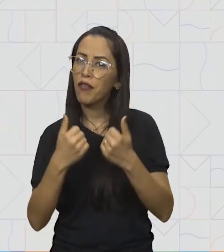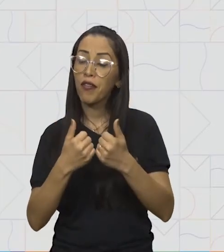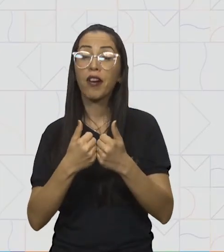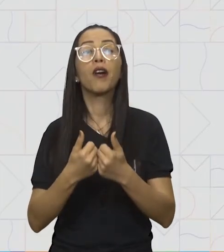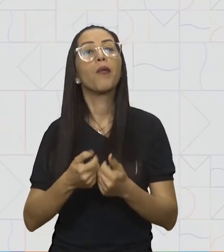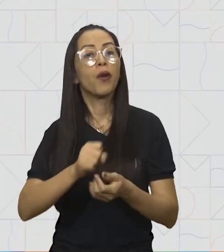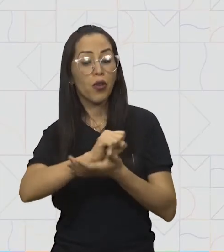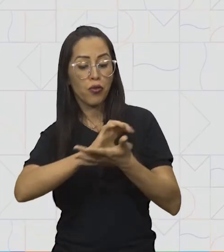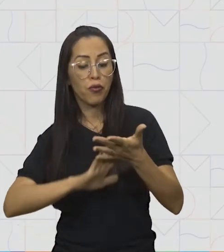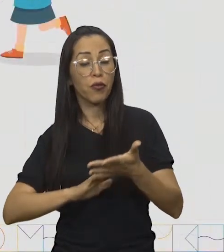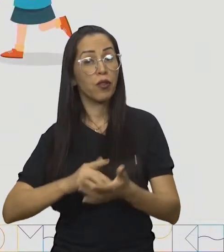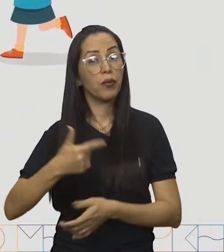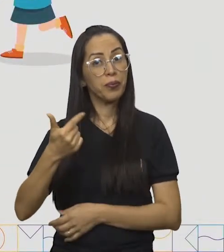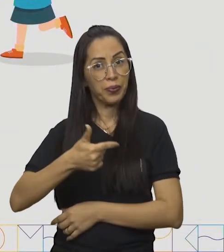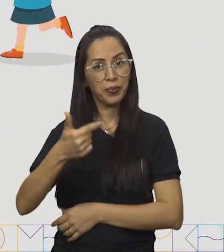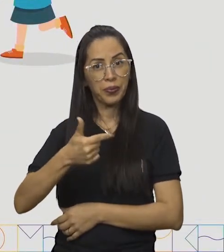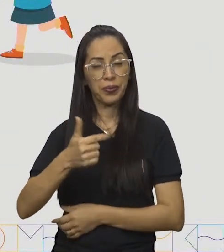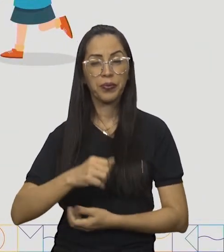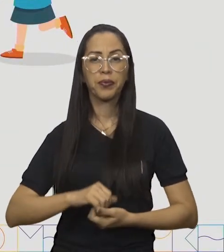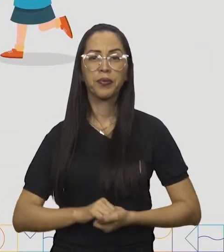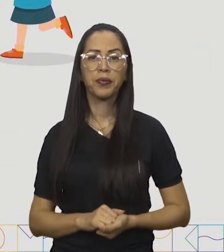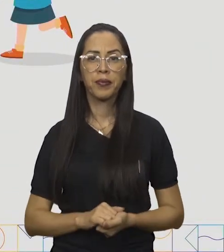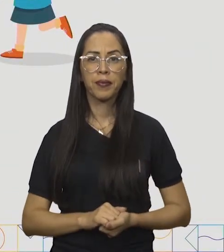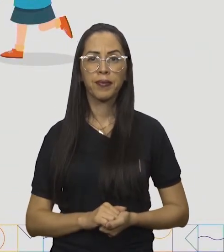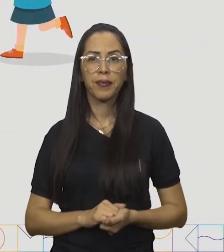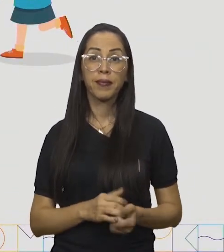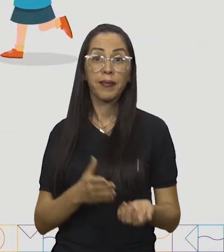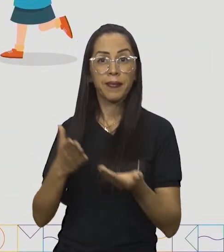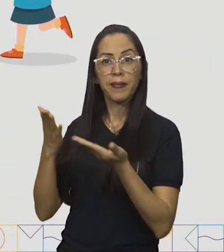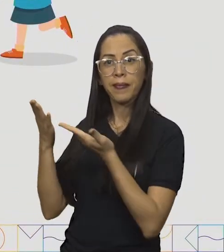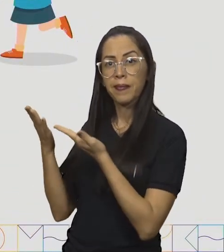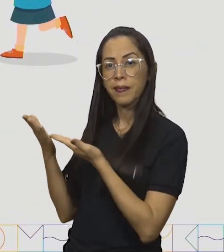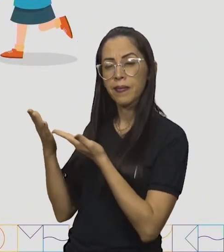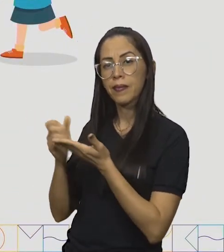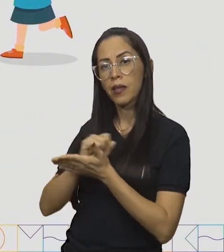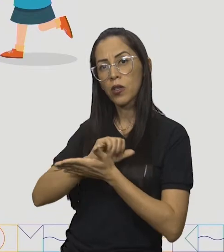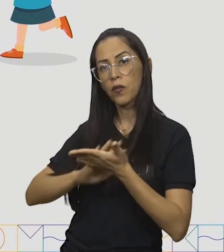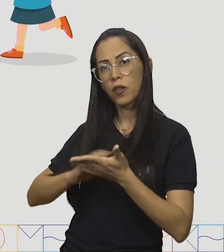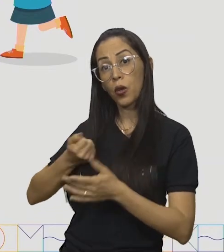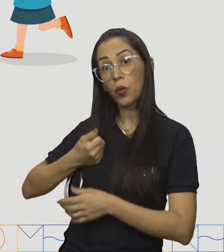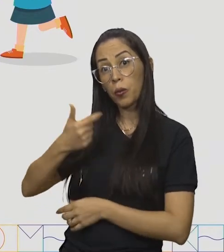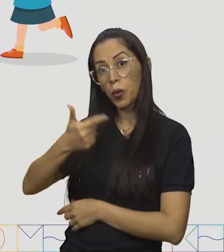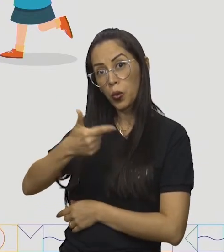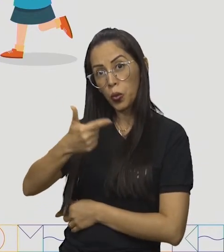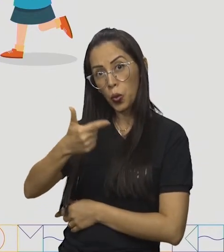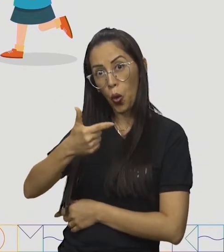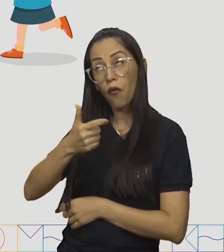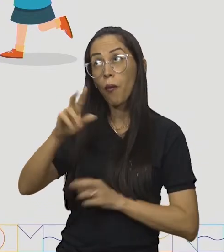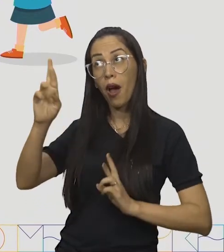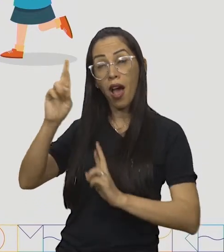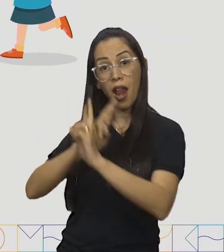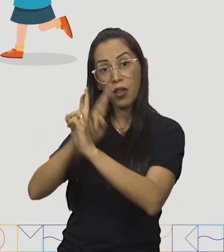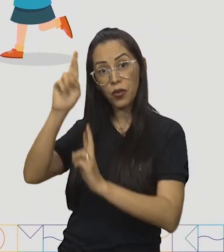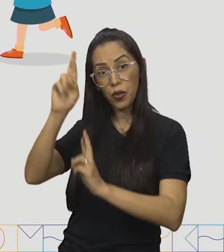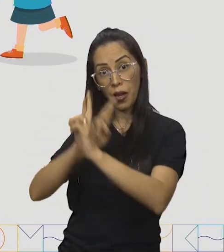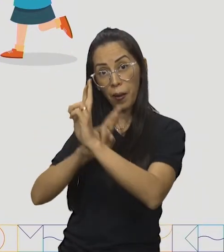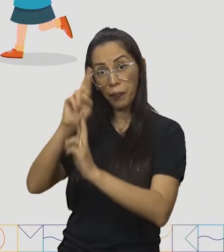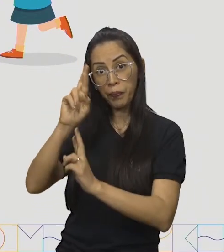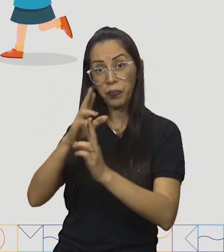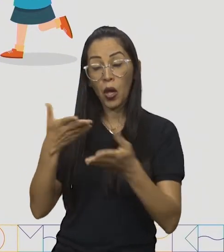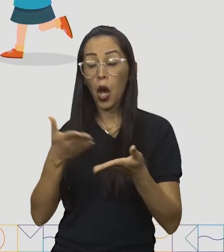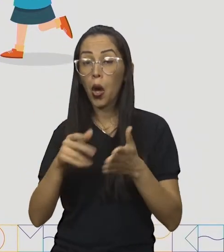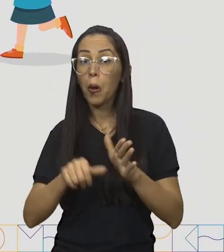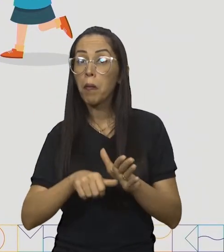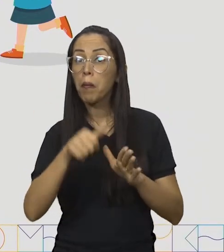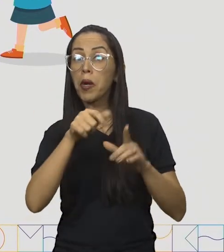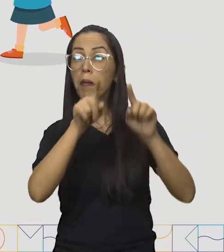segunda atividade. Atividade 2. Vamos ligar aos correspondentes. Na primeira caixinha,